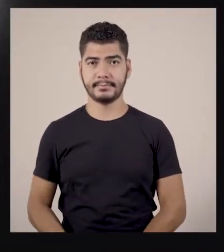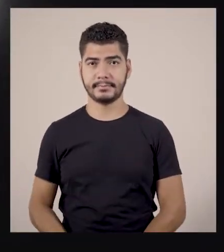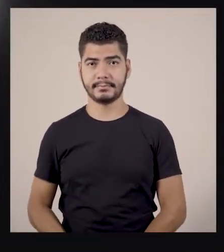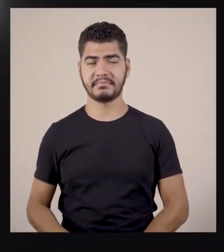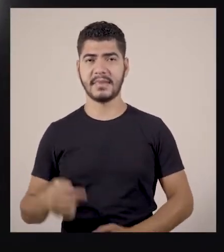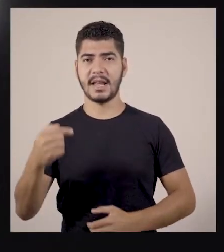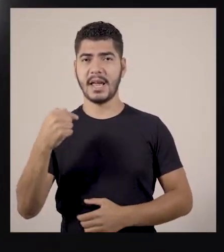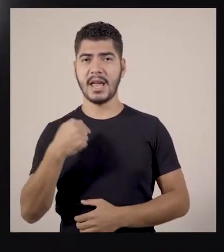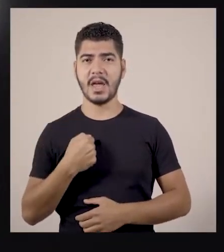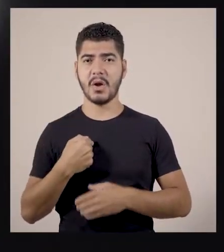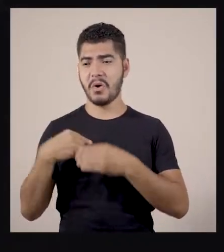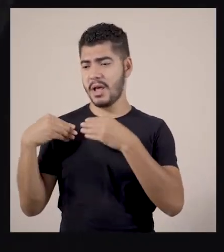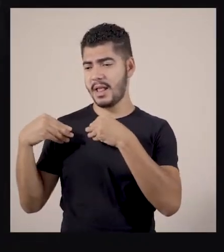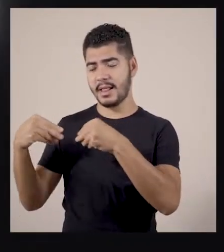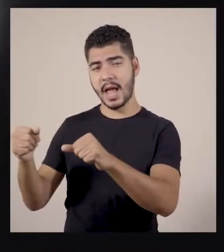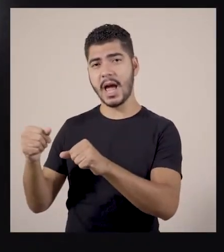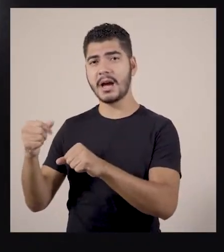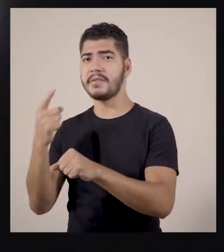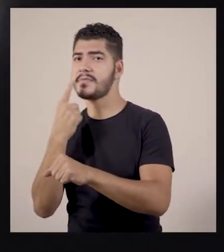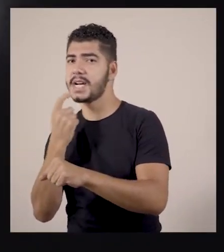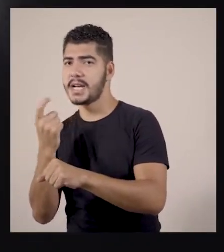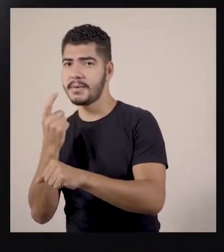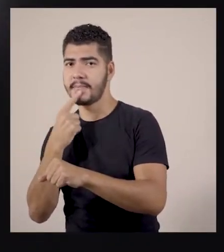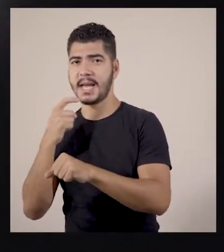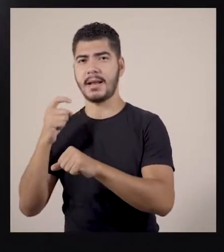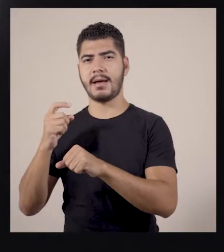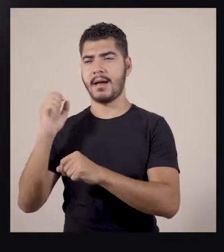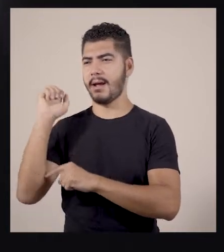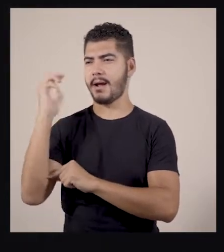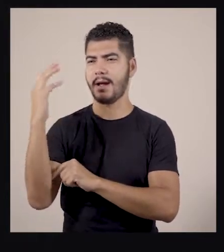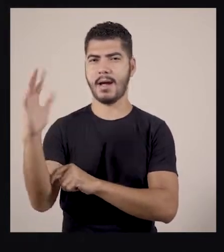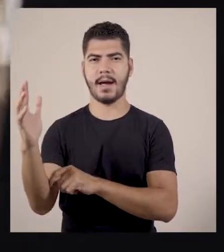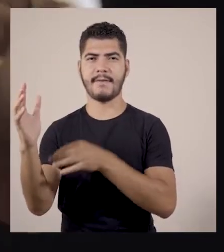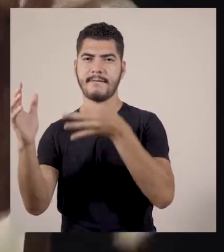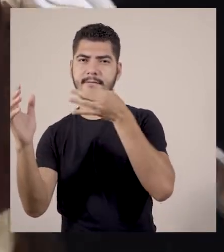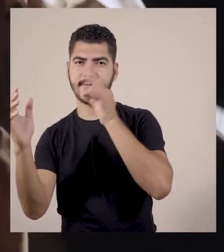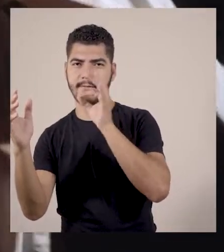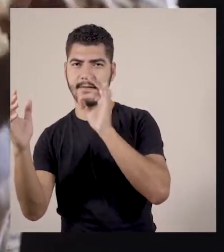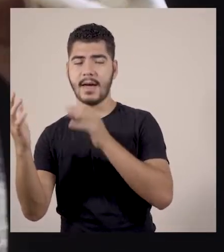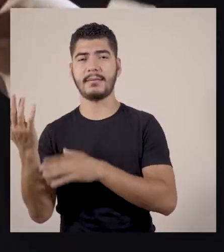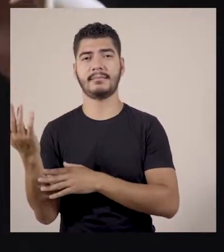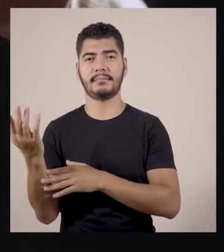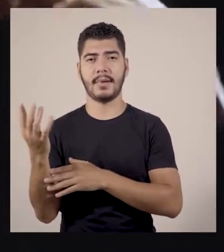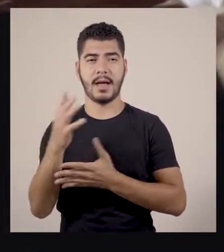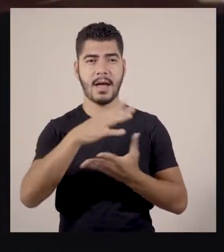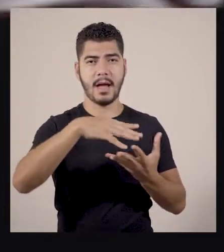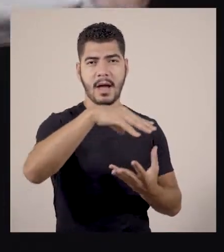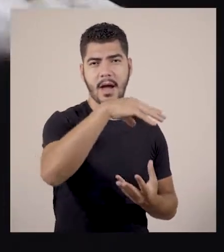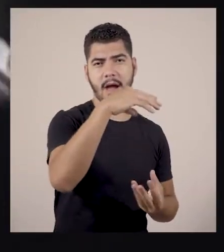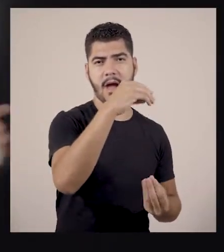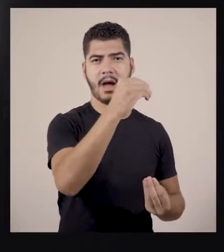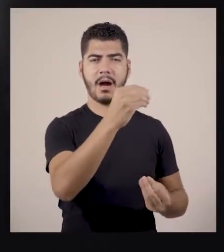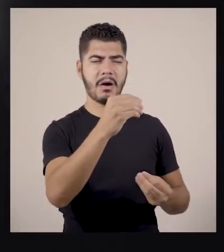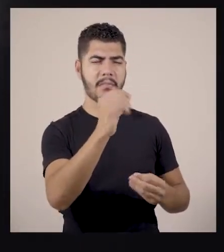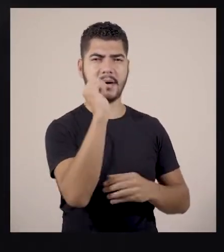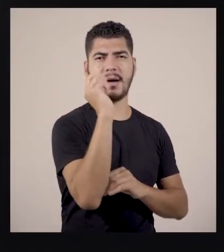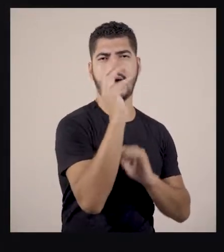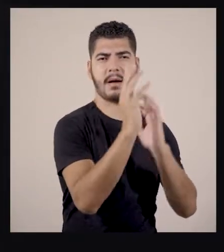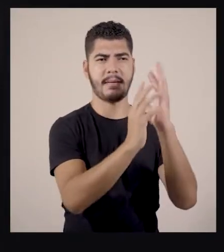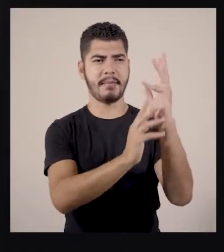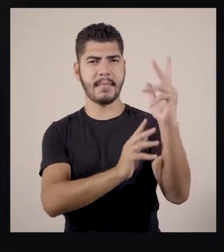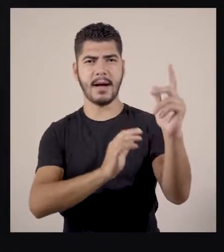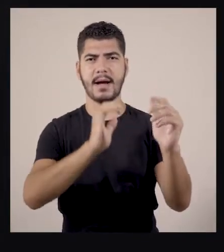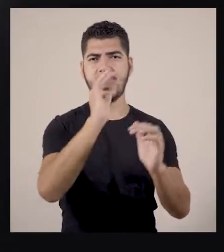Vim da terra vermelha e do cafezal. As almas penadas, os brejos e as